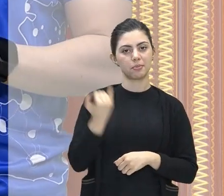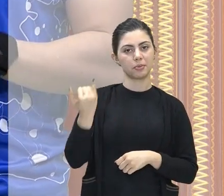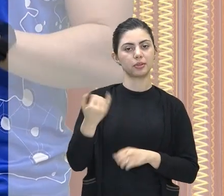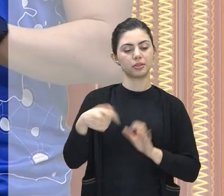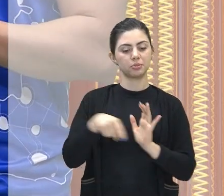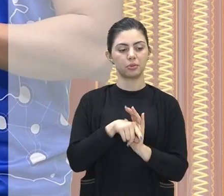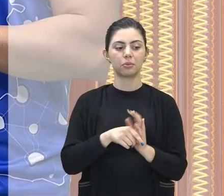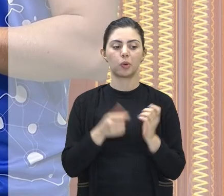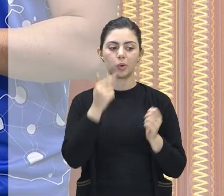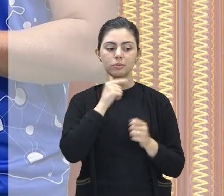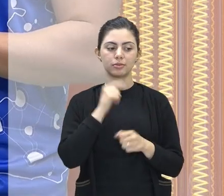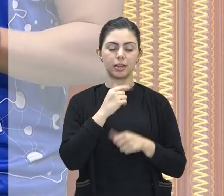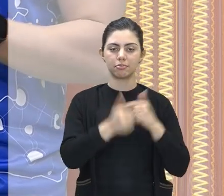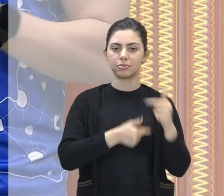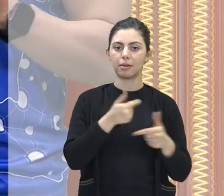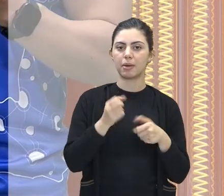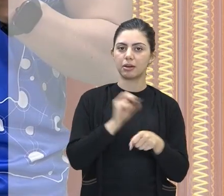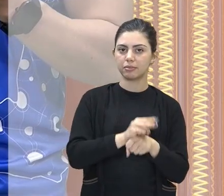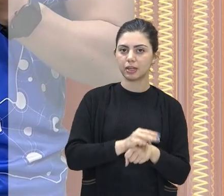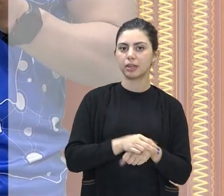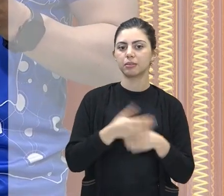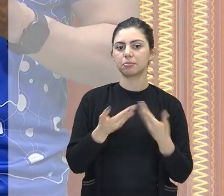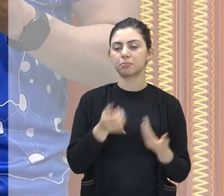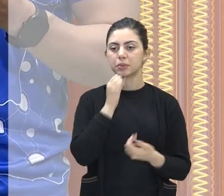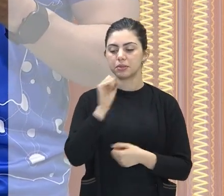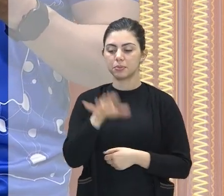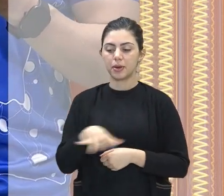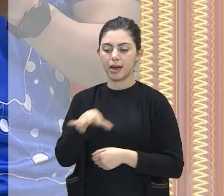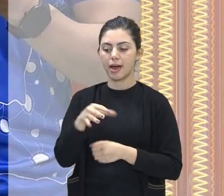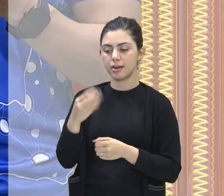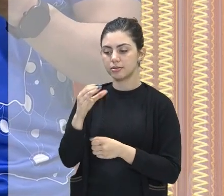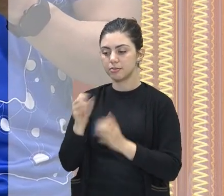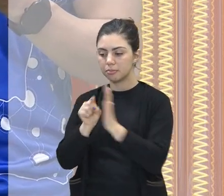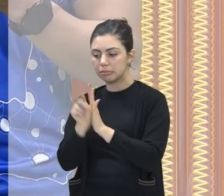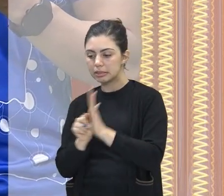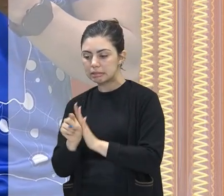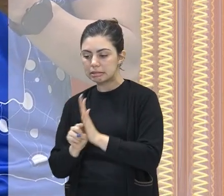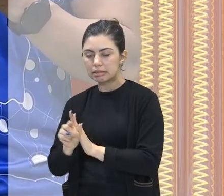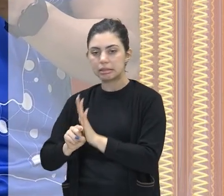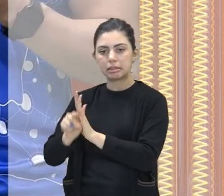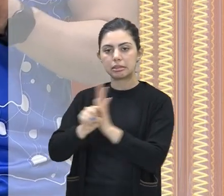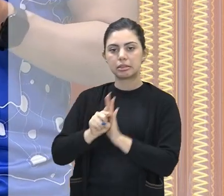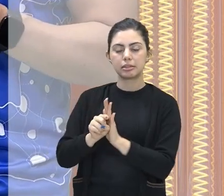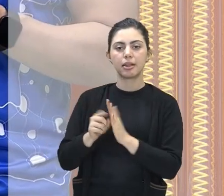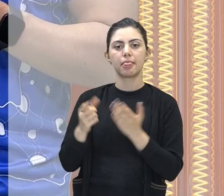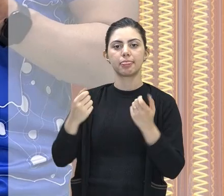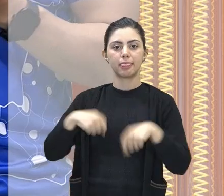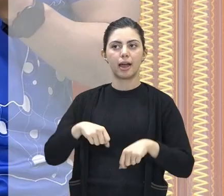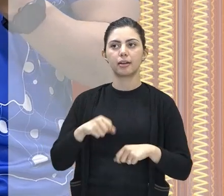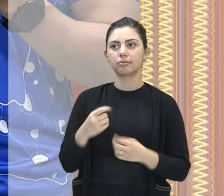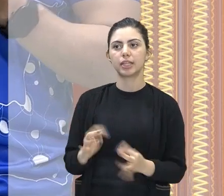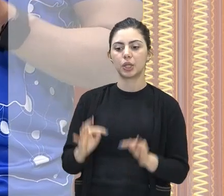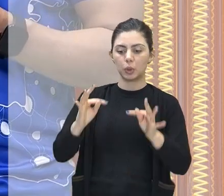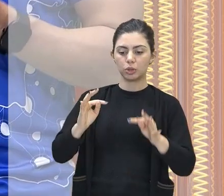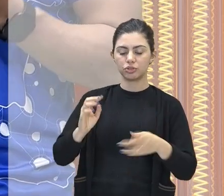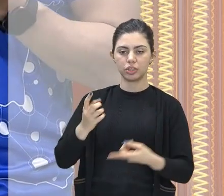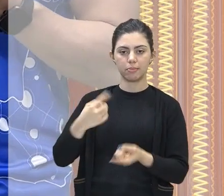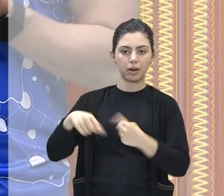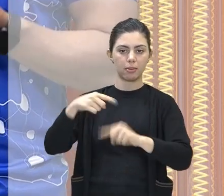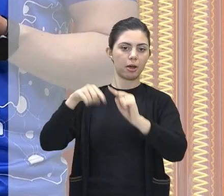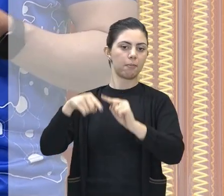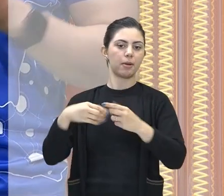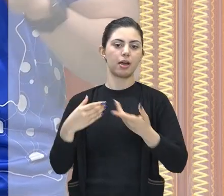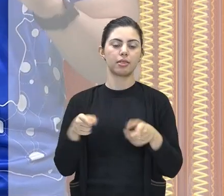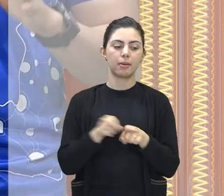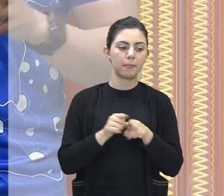de empregos relacionados ali às áreas de pesquisas, relacionados ali às áreas de desenvolvimento tecnológico, consultoria,